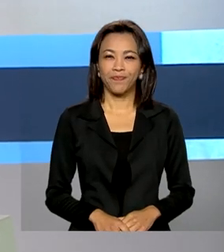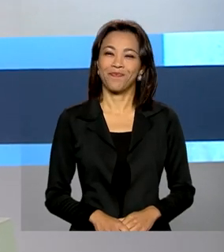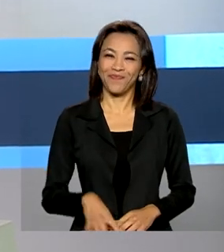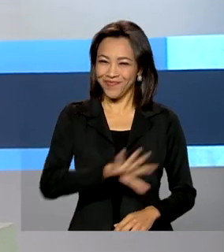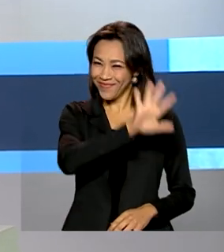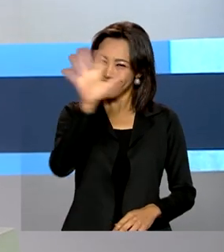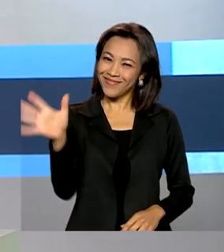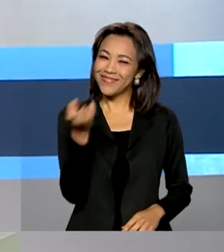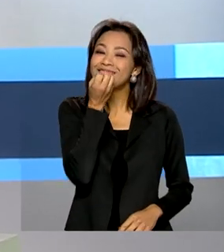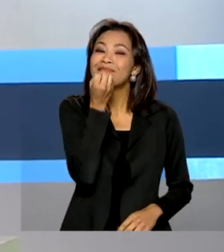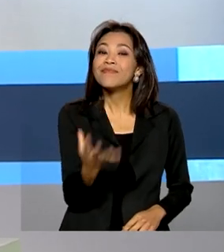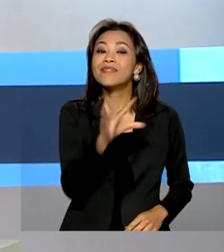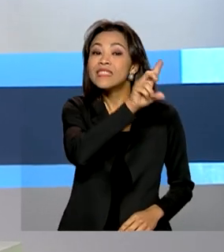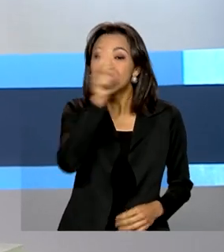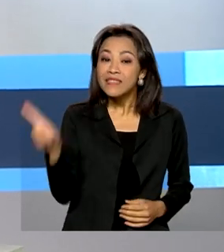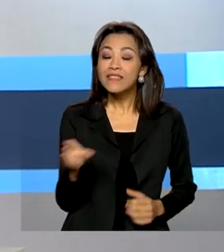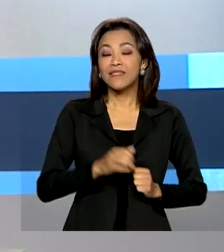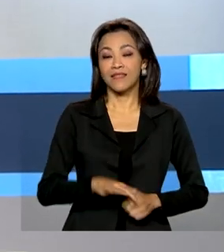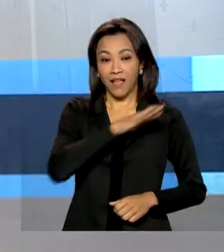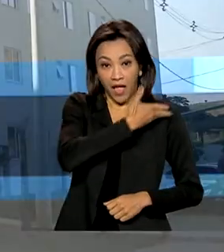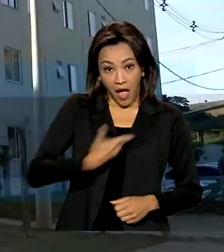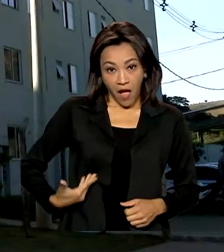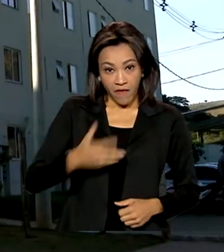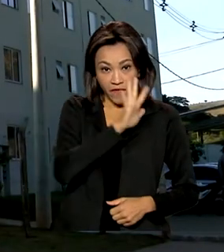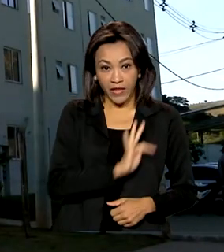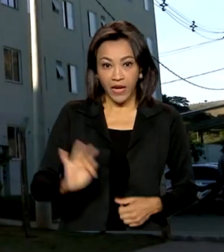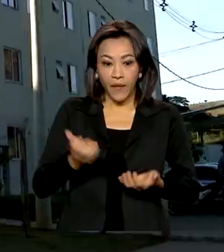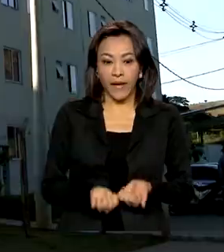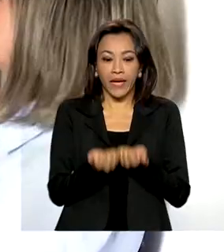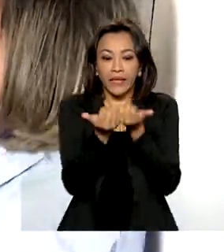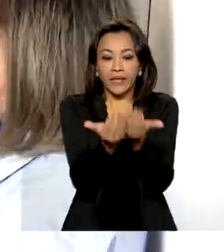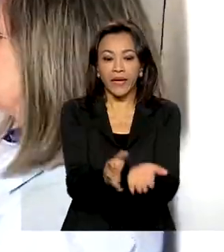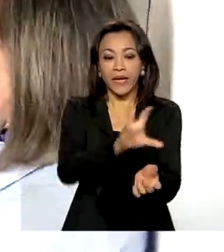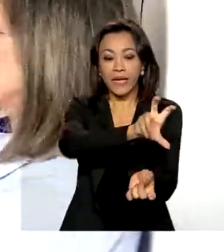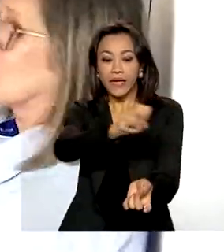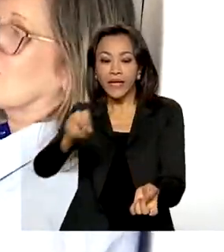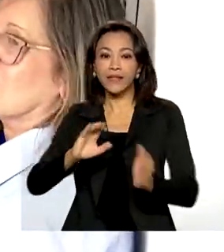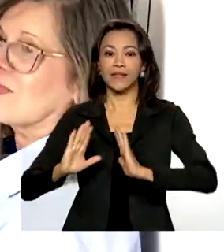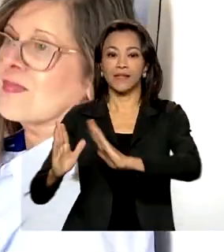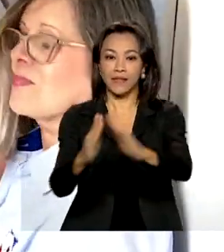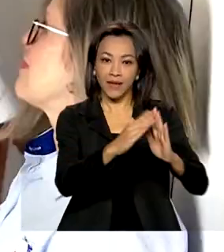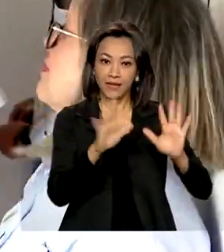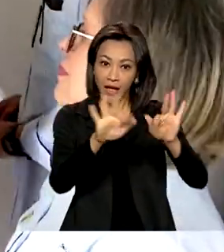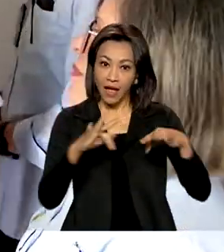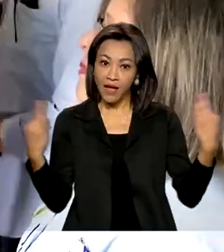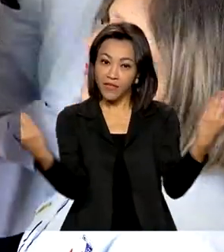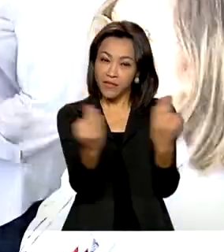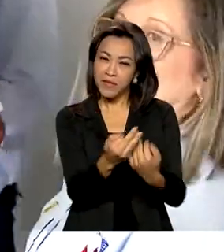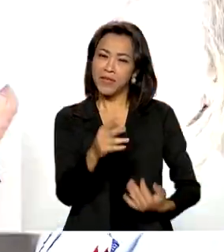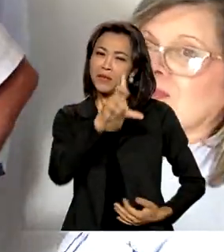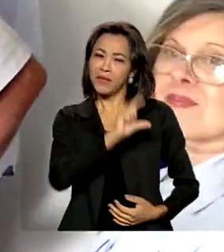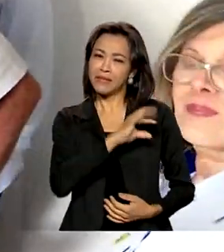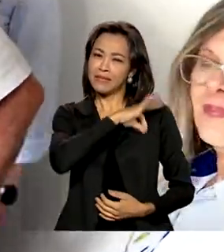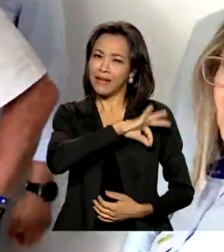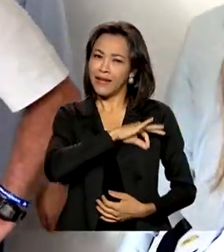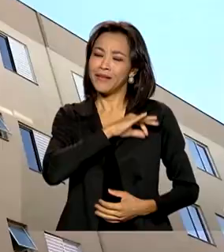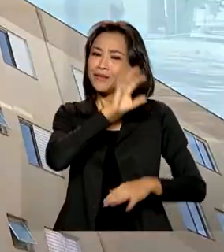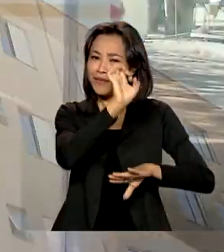Olá, bom dia! Governo Federal entrega 500 moradias a famílias de baixa renda em Minas Gerais.